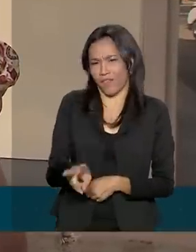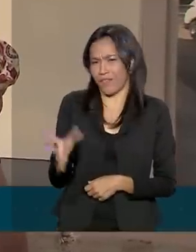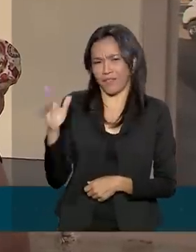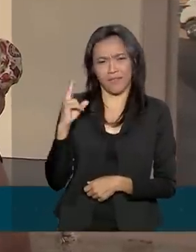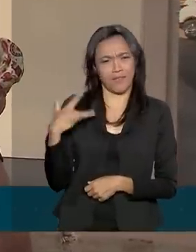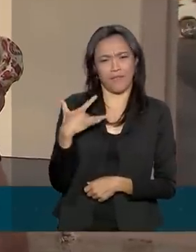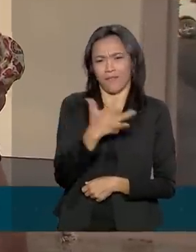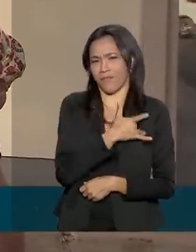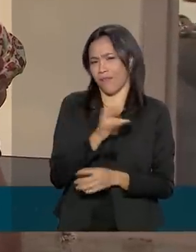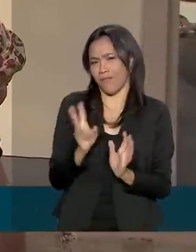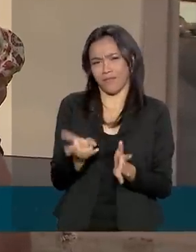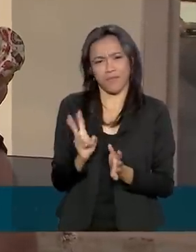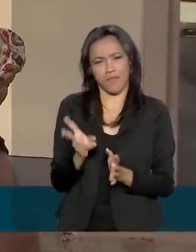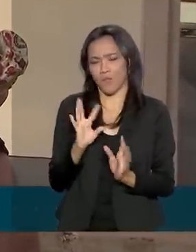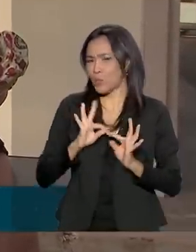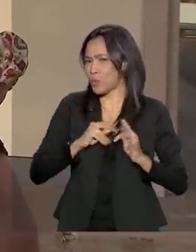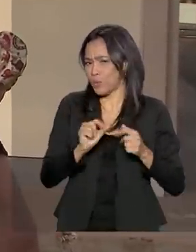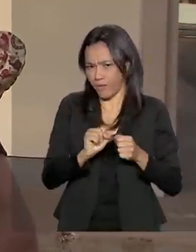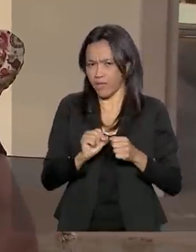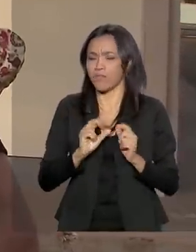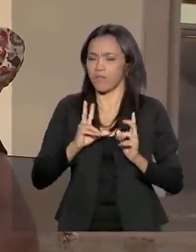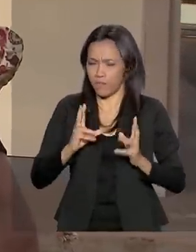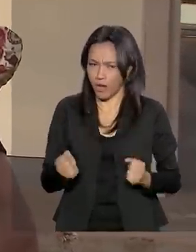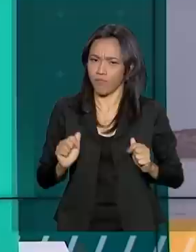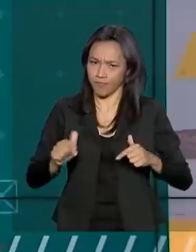saudável e vamos fazer tudo o que tiver que fazer.